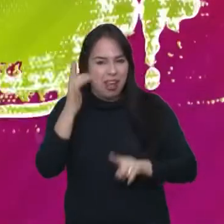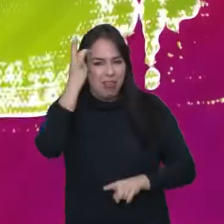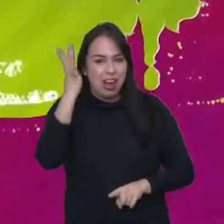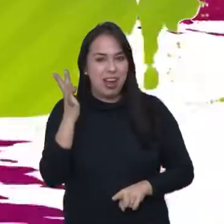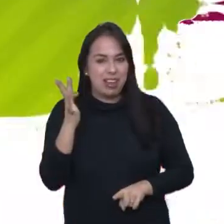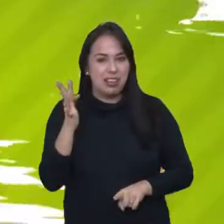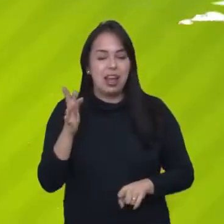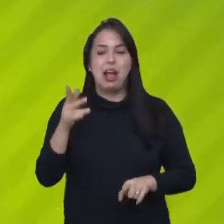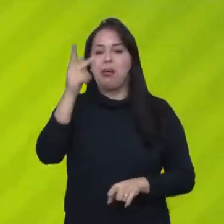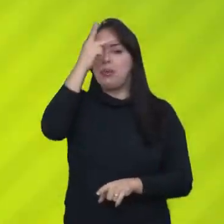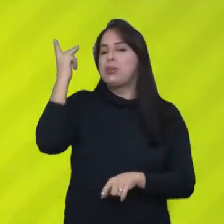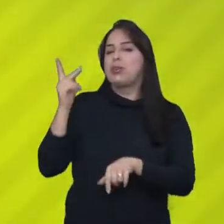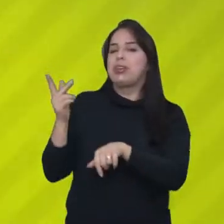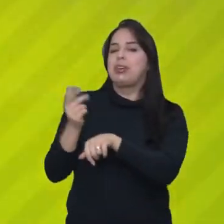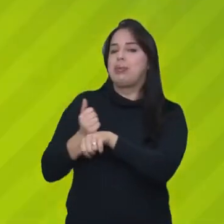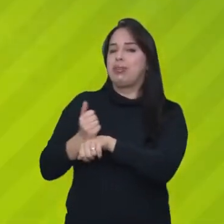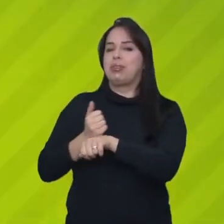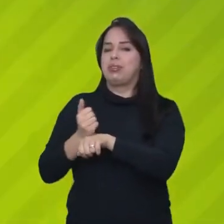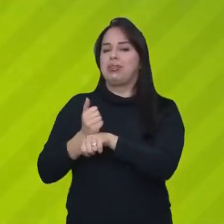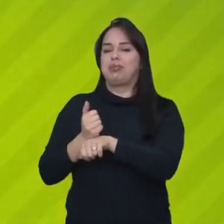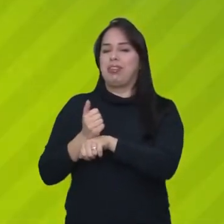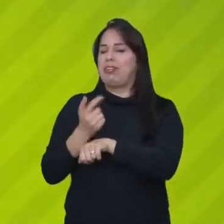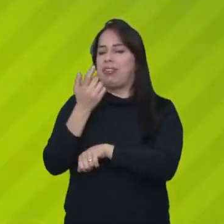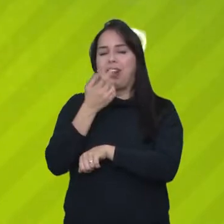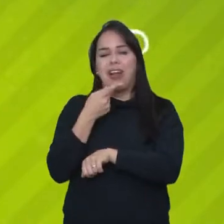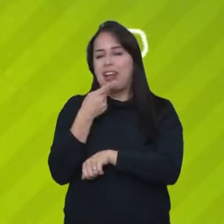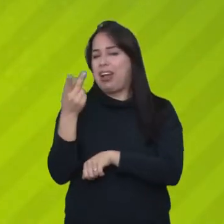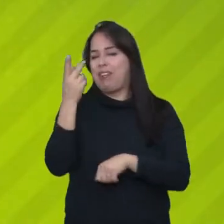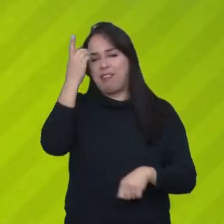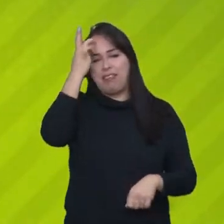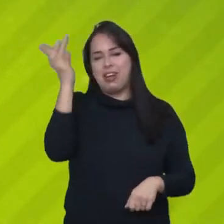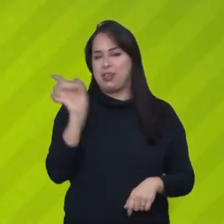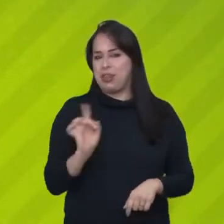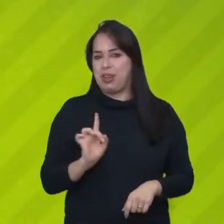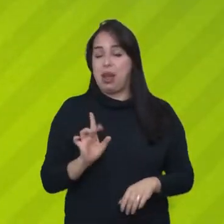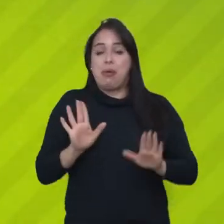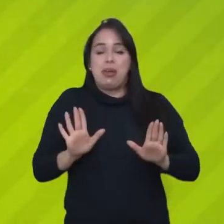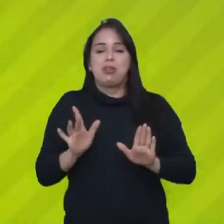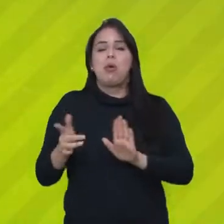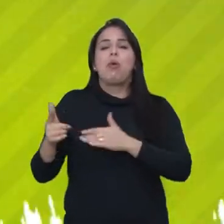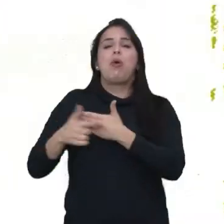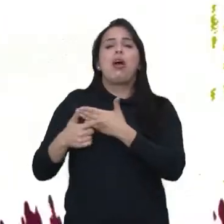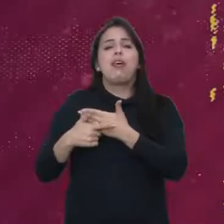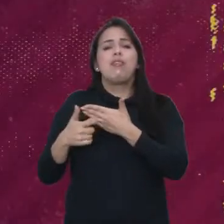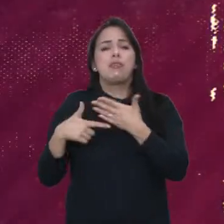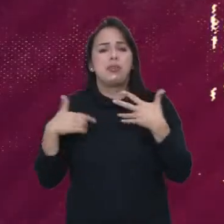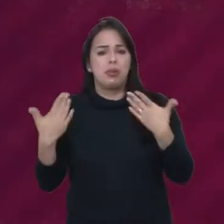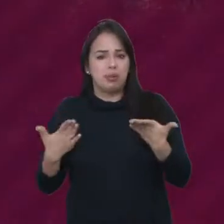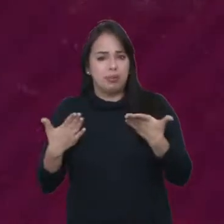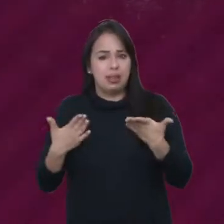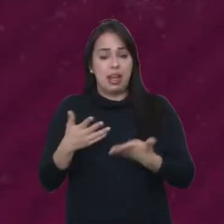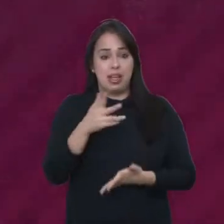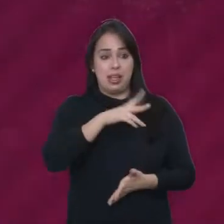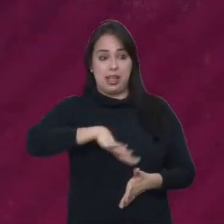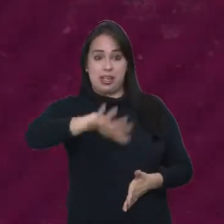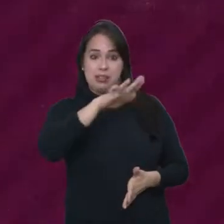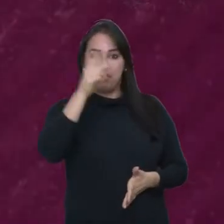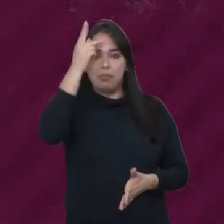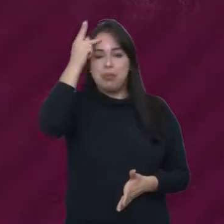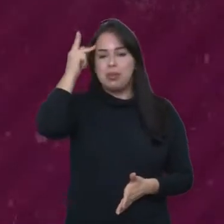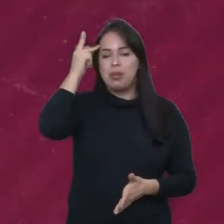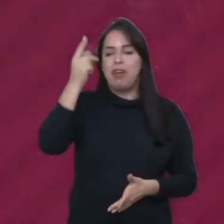Mas será que é fácil? Quem trabalha afirma que não. Mas qual será o papel do humorista na sociedade?